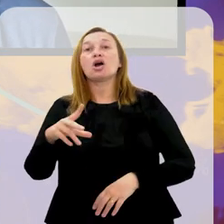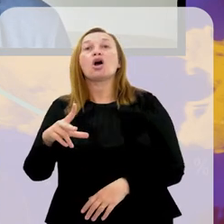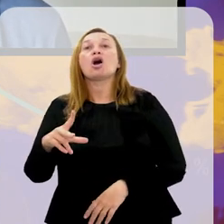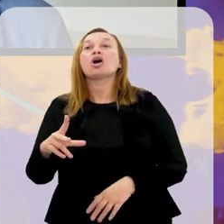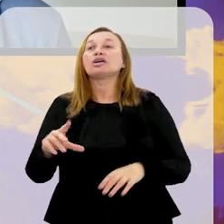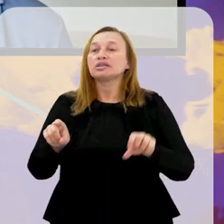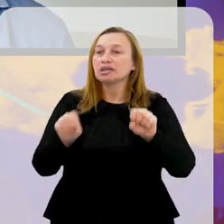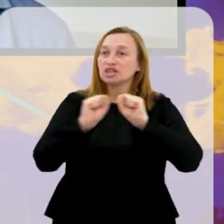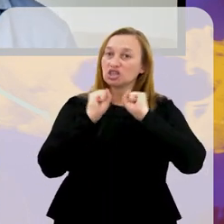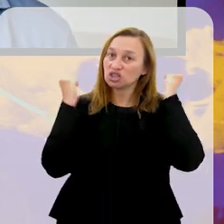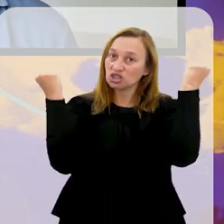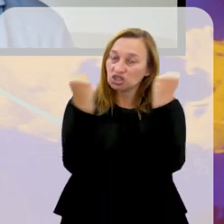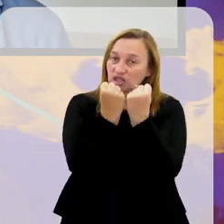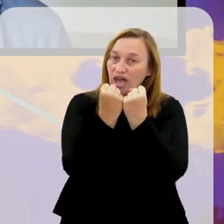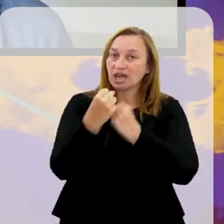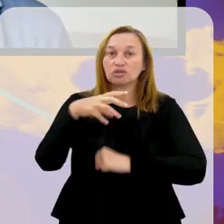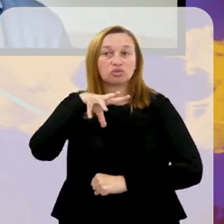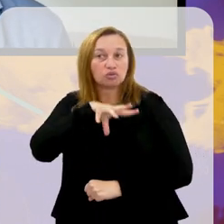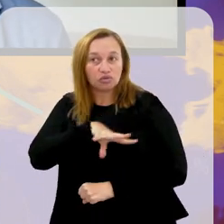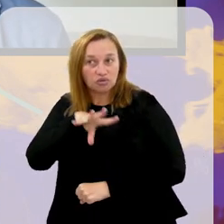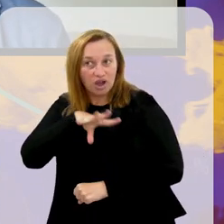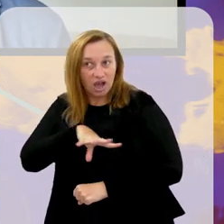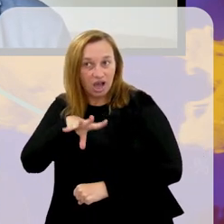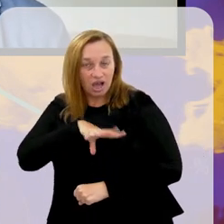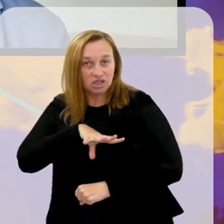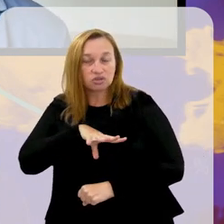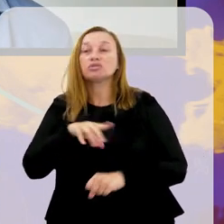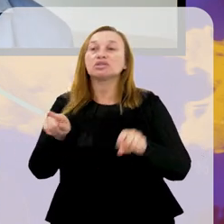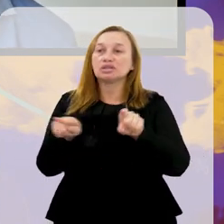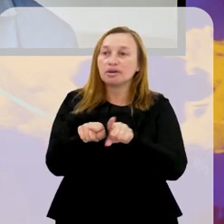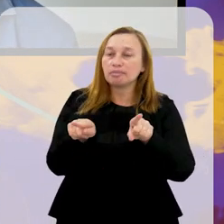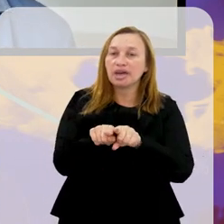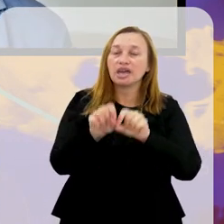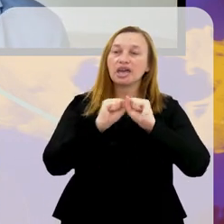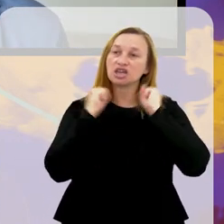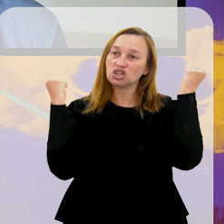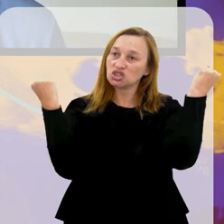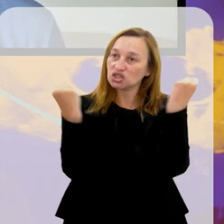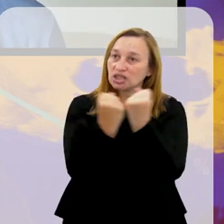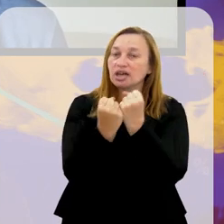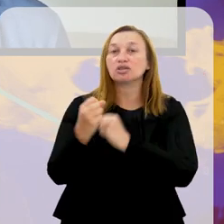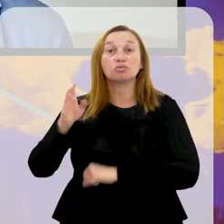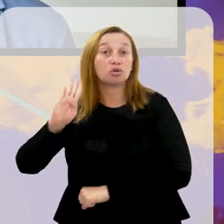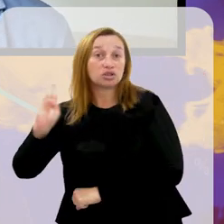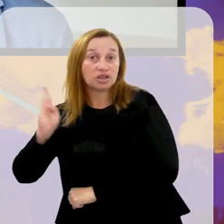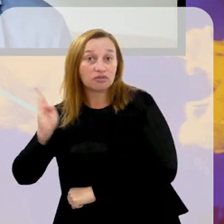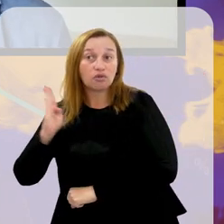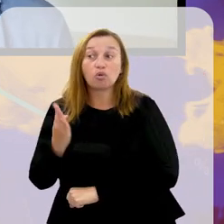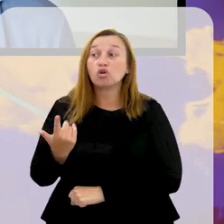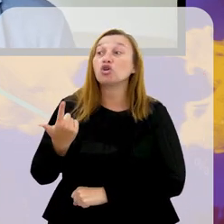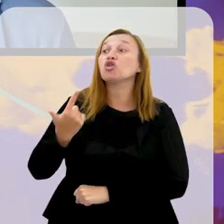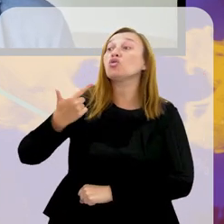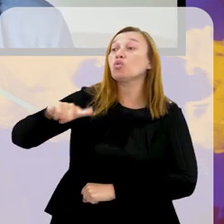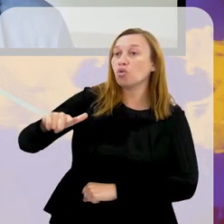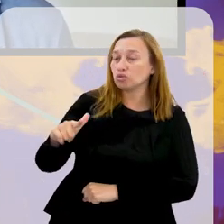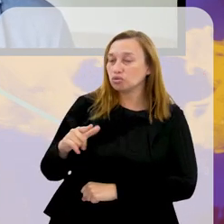Santos. E alguns jogos dos pequenos, entre eles, no estádio do Madureira, Conselheiro Galvão, no estádio...